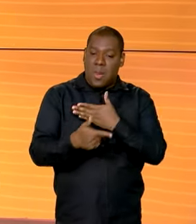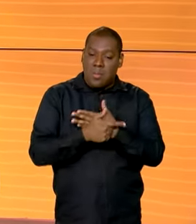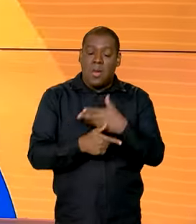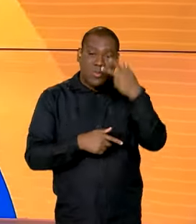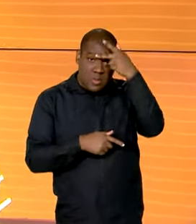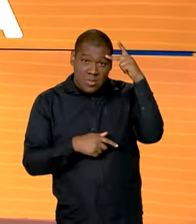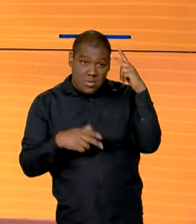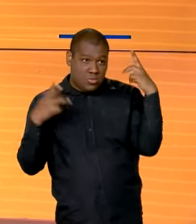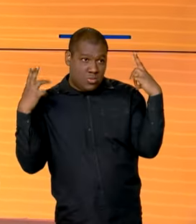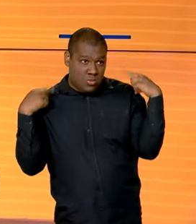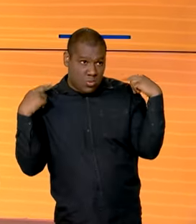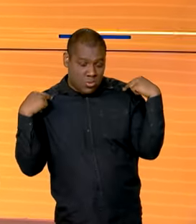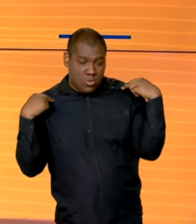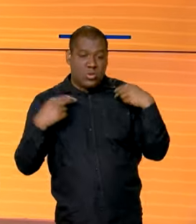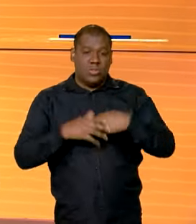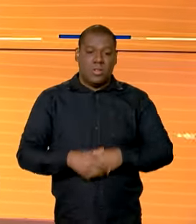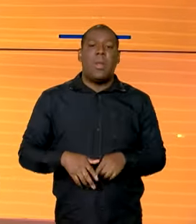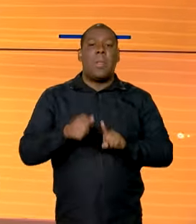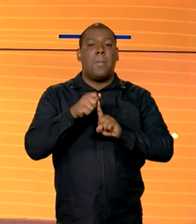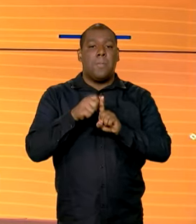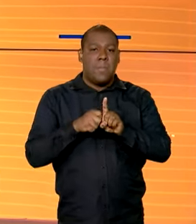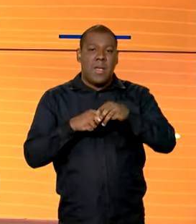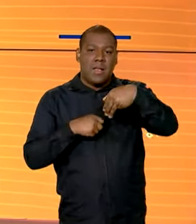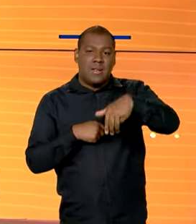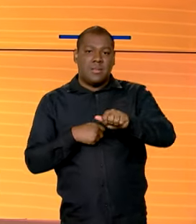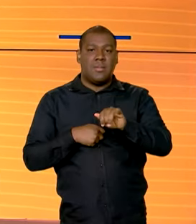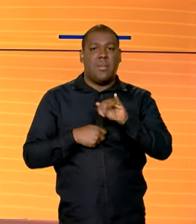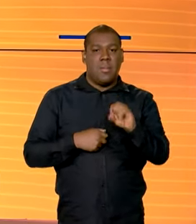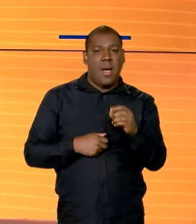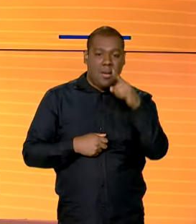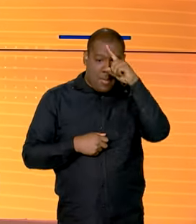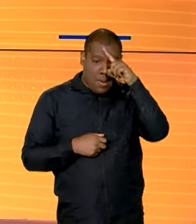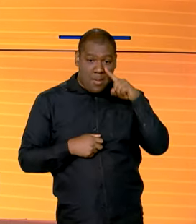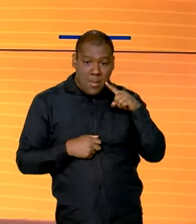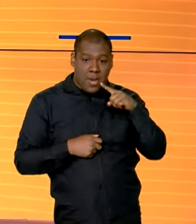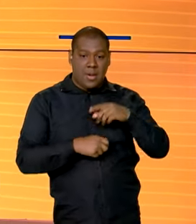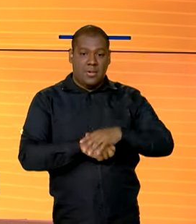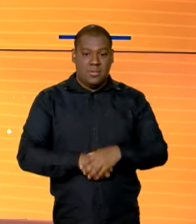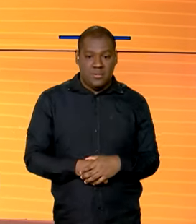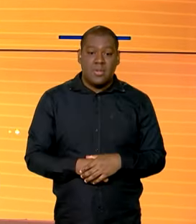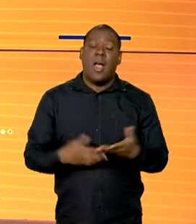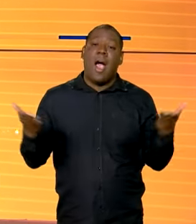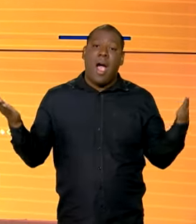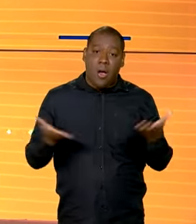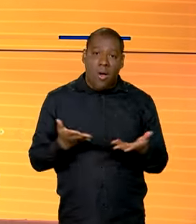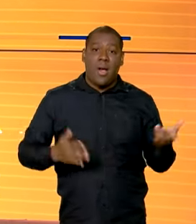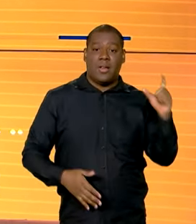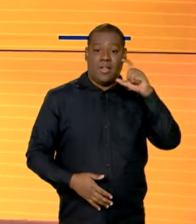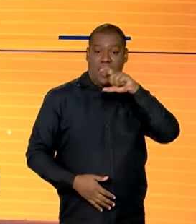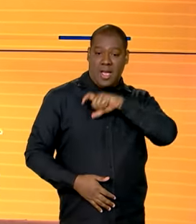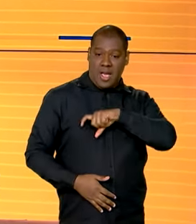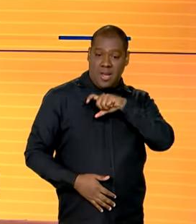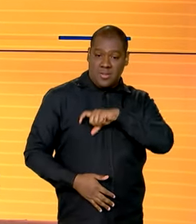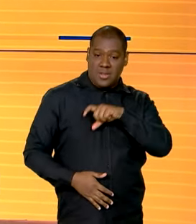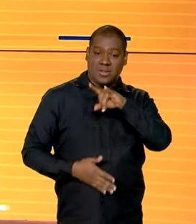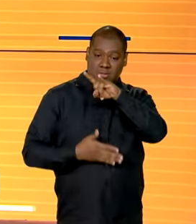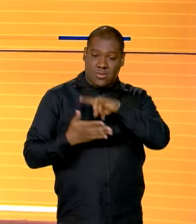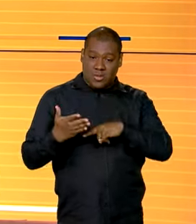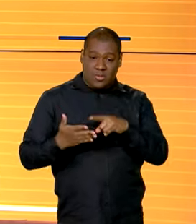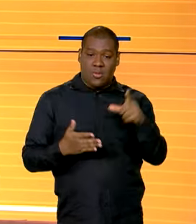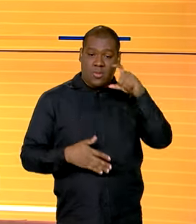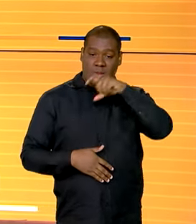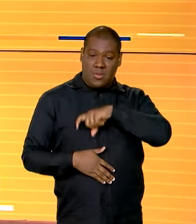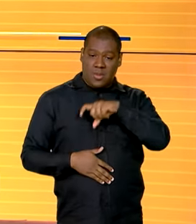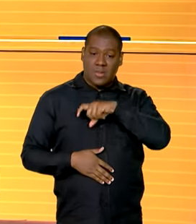Amarelo. E por falar nisso, a Carteira Nacional de Habilitação está mais inclusiva. Agora é permitido o uso de